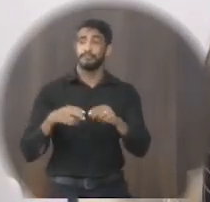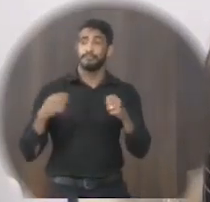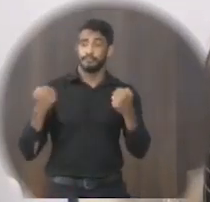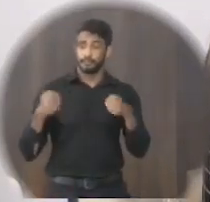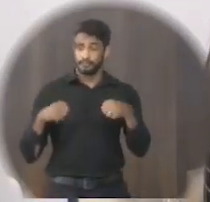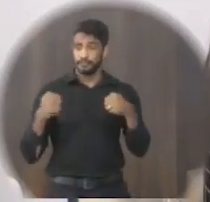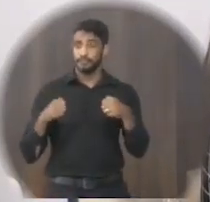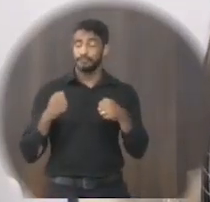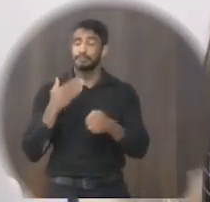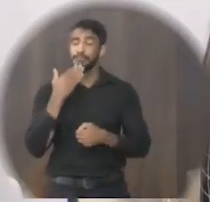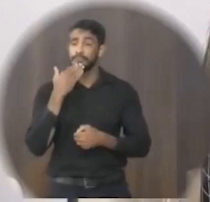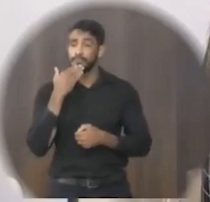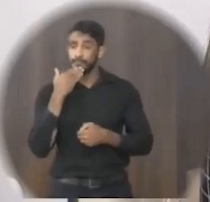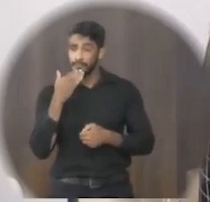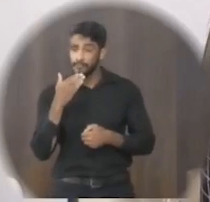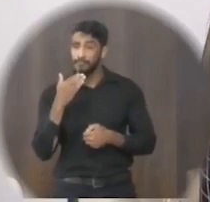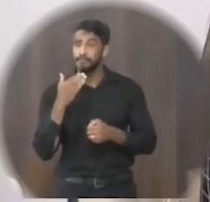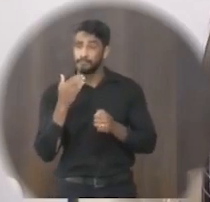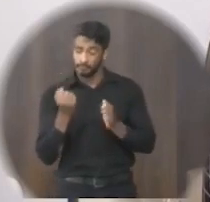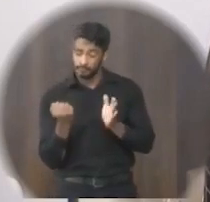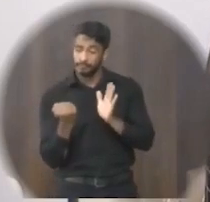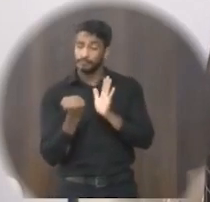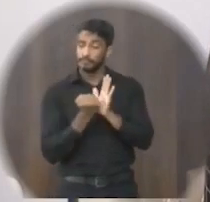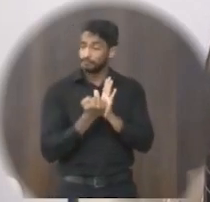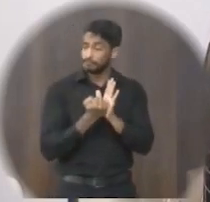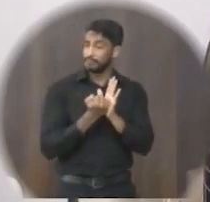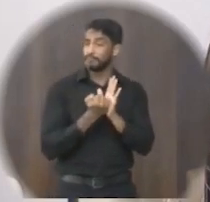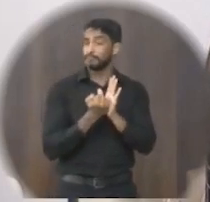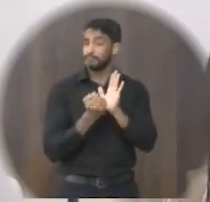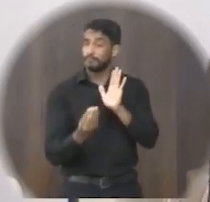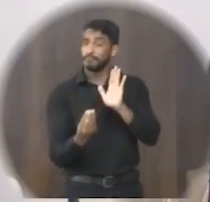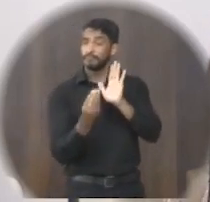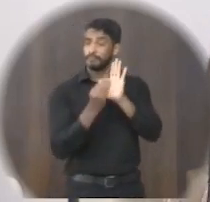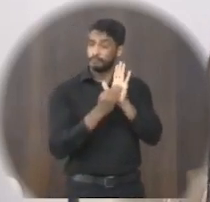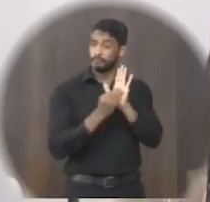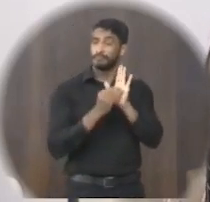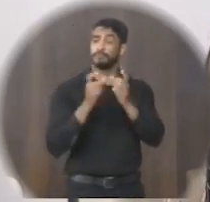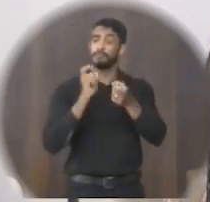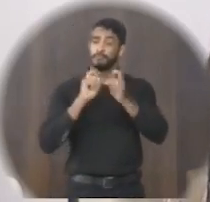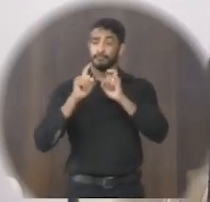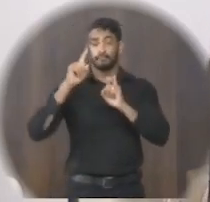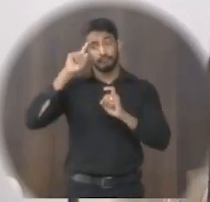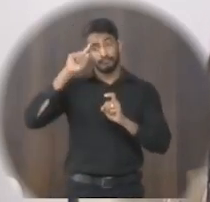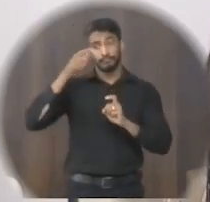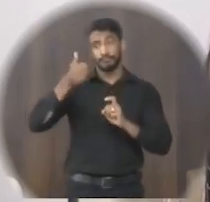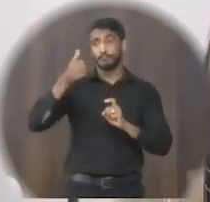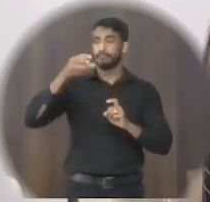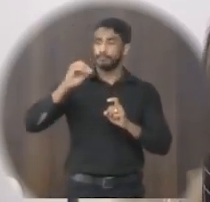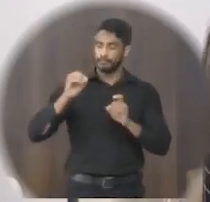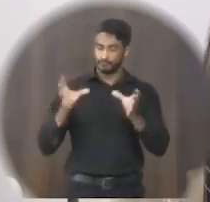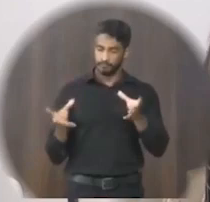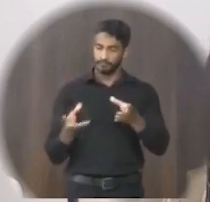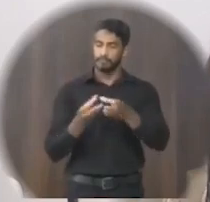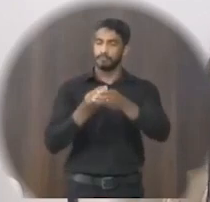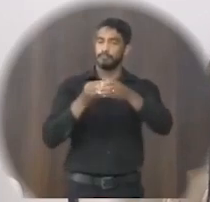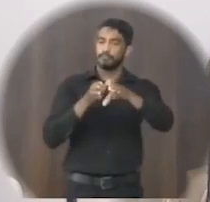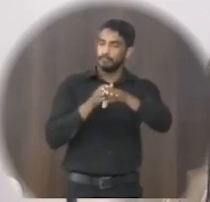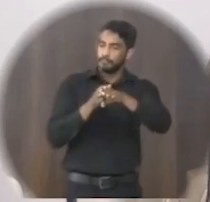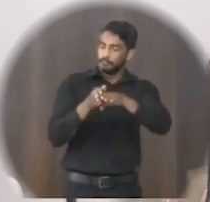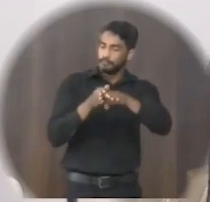eu solicitei que seja marcada uma reunião até o dia 10 com os membros do conselho com